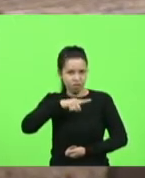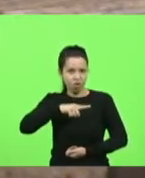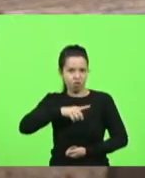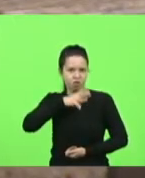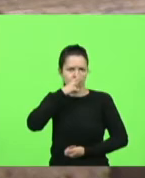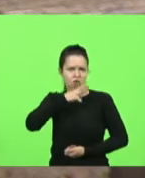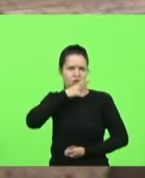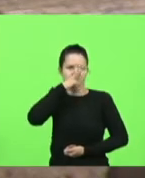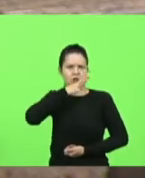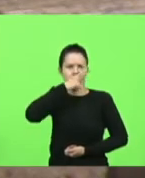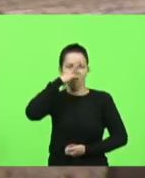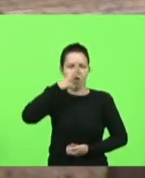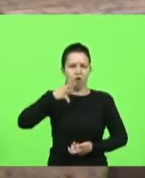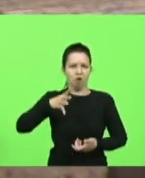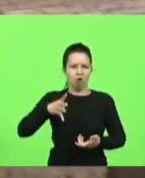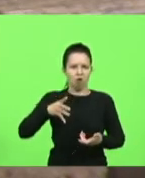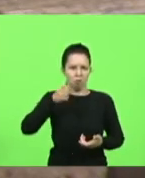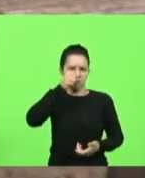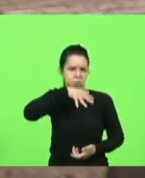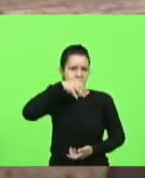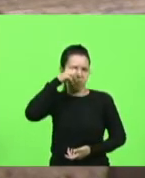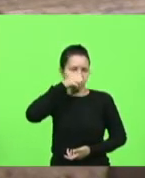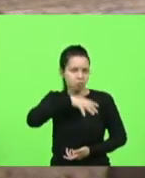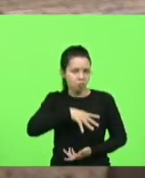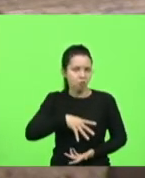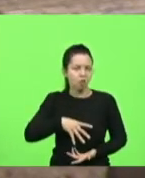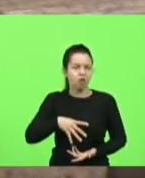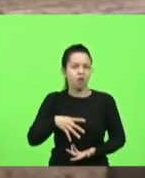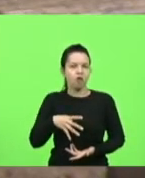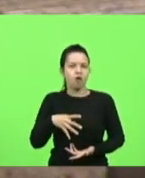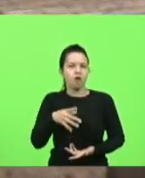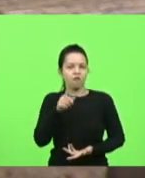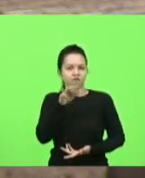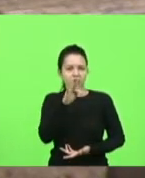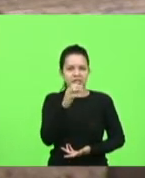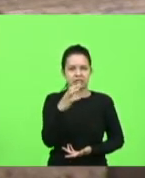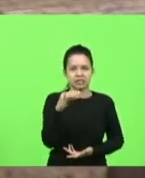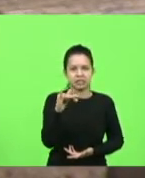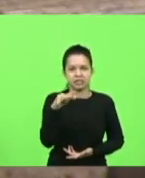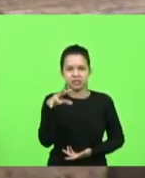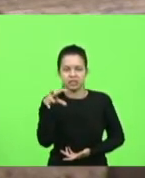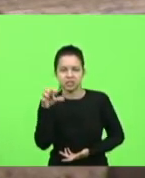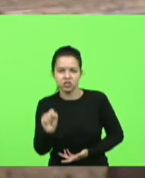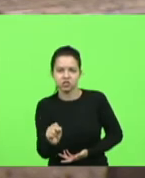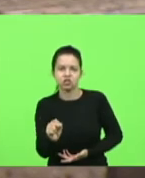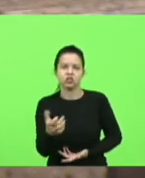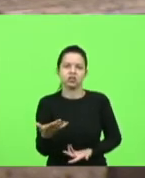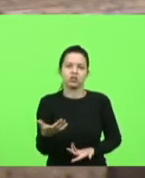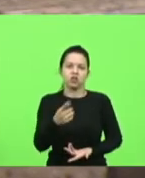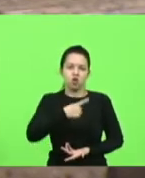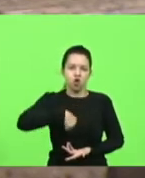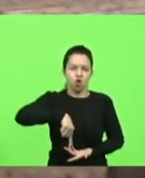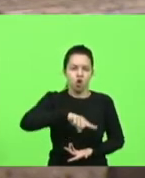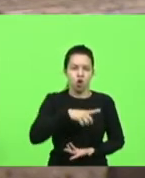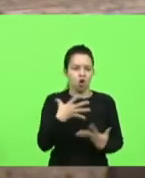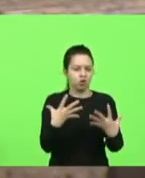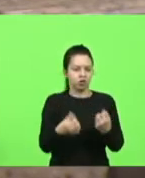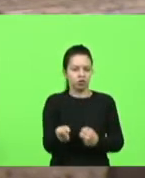é nós que somos os fascistas é nós que somos os intolerantes